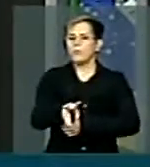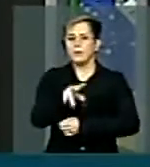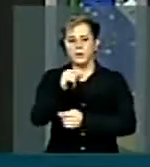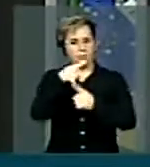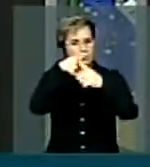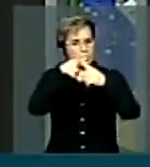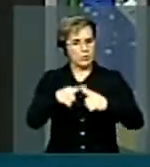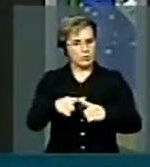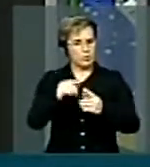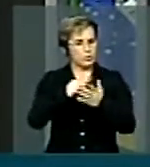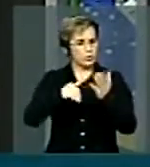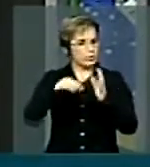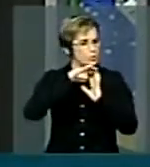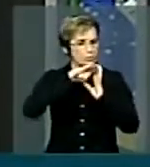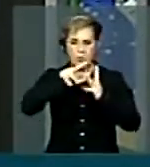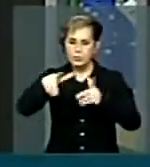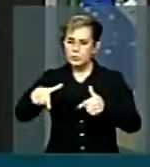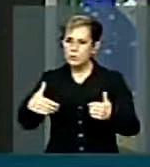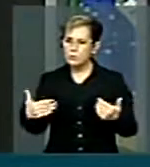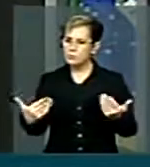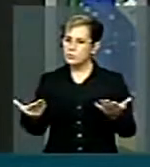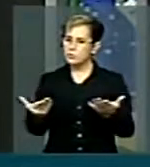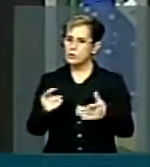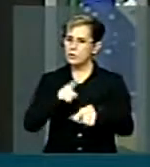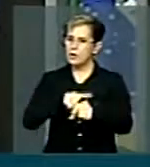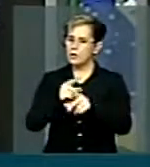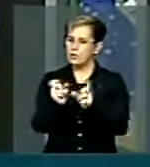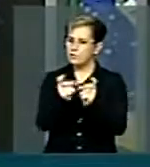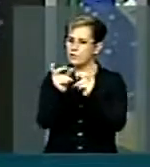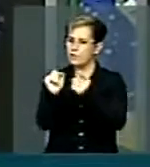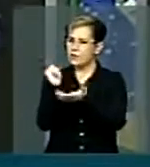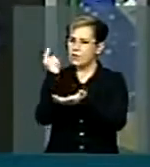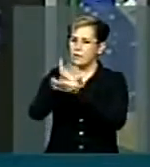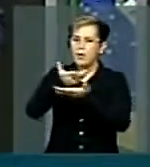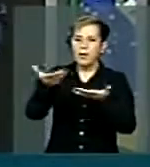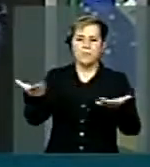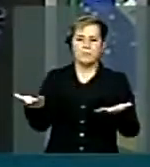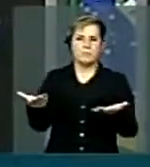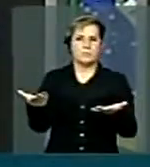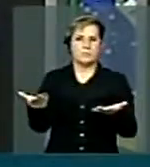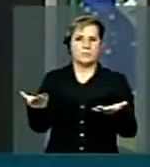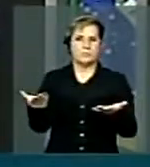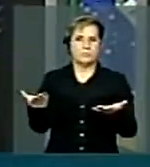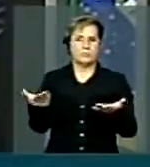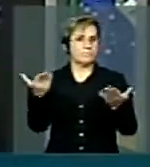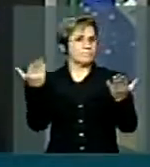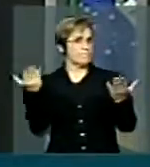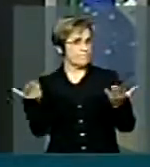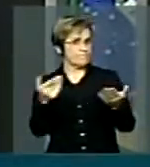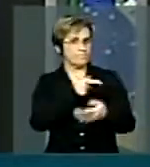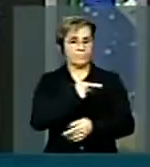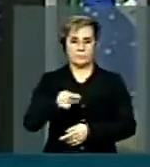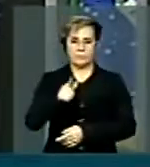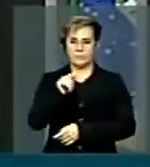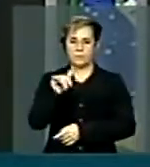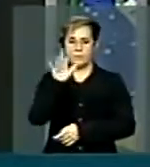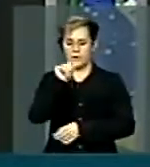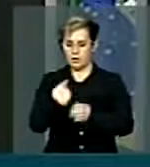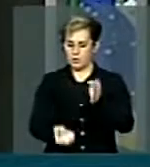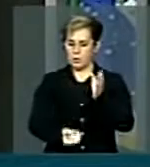o resto do mundo nas suas exportações. Aí, o presidente Lula criou o PAC,